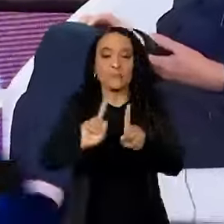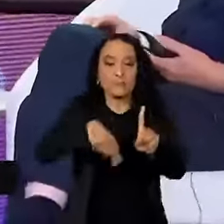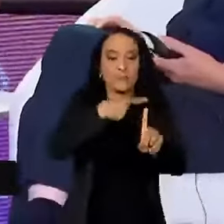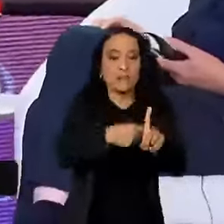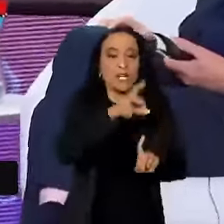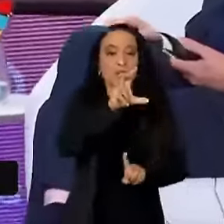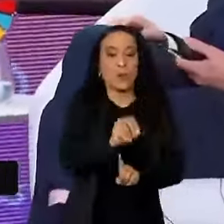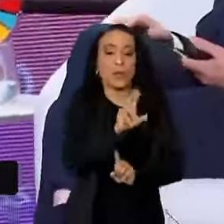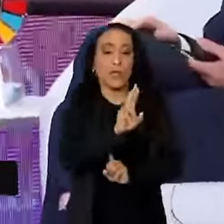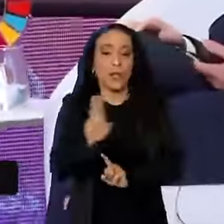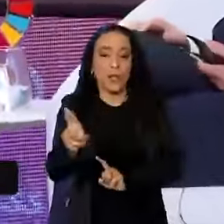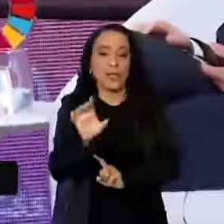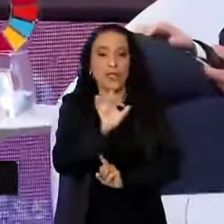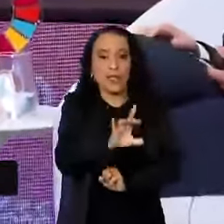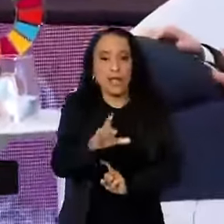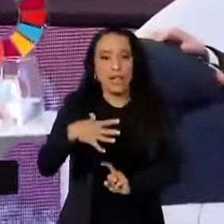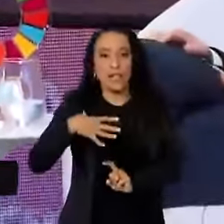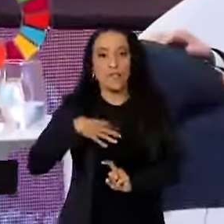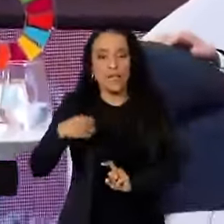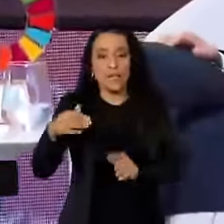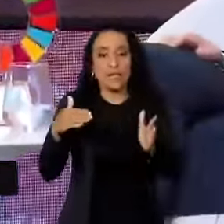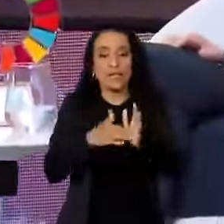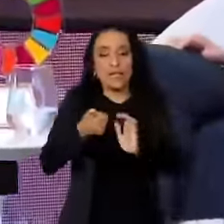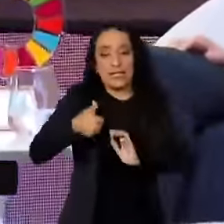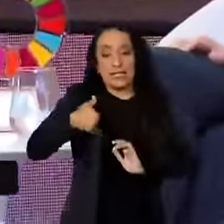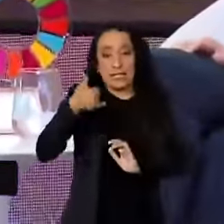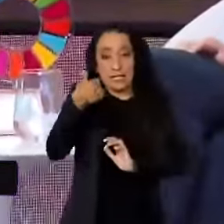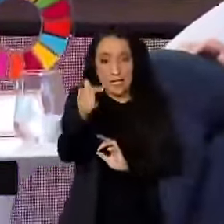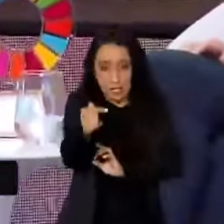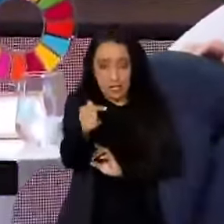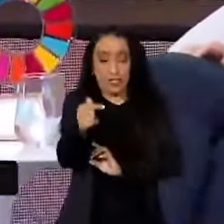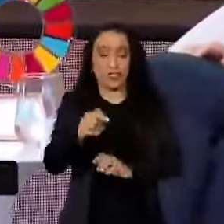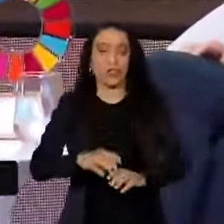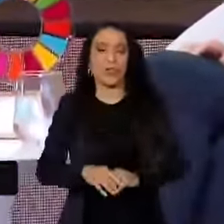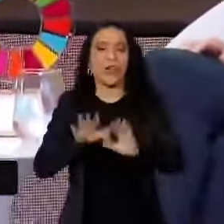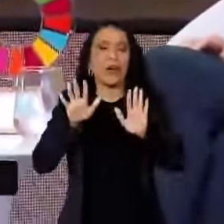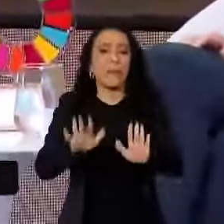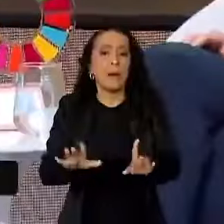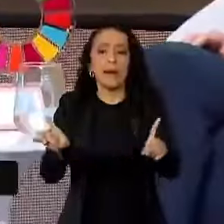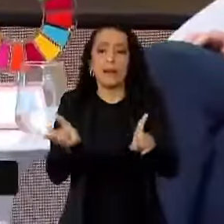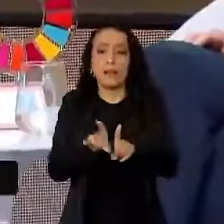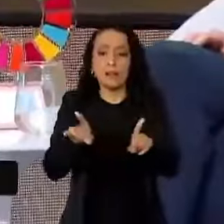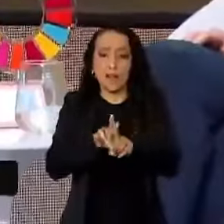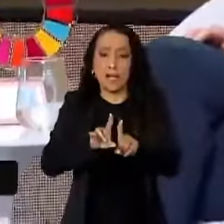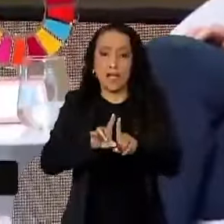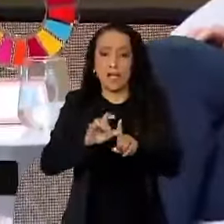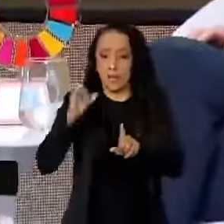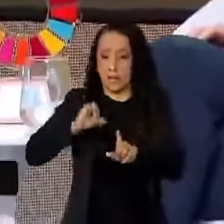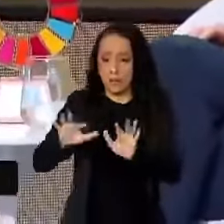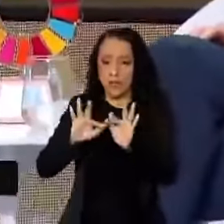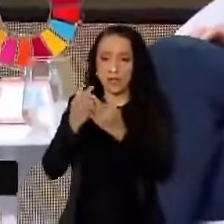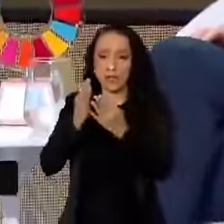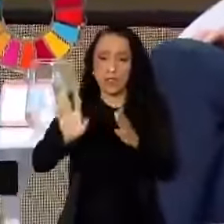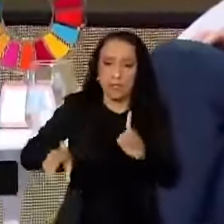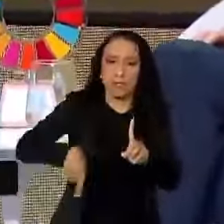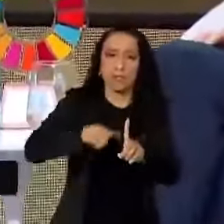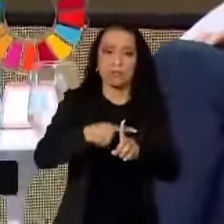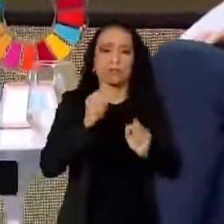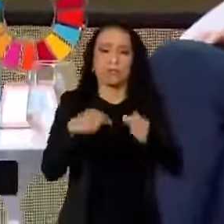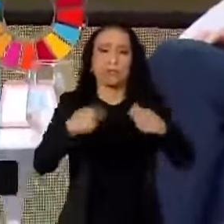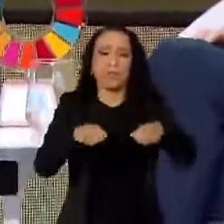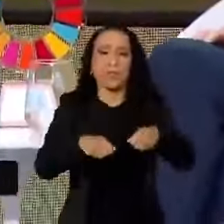mais 50 reais para cada filho até 17 anos de idade. Mas além do Bolsa Família, você tem que aumentar o salário mínimo.